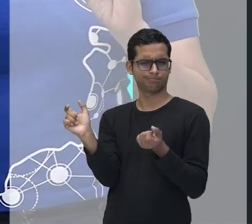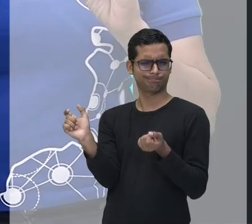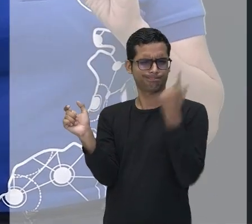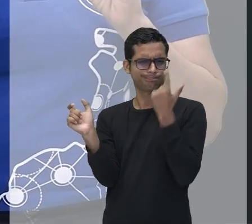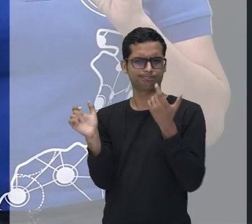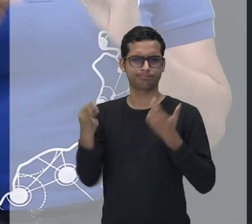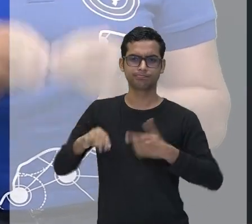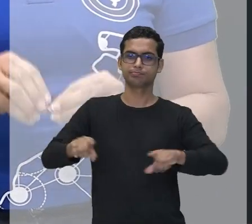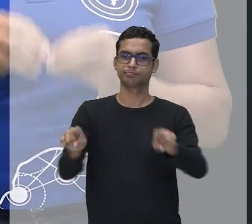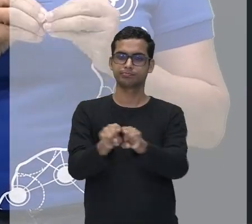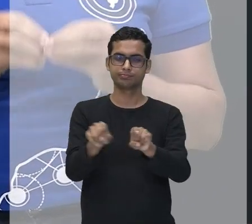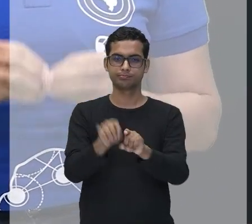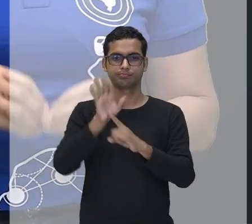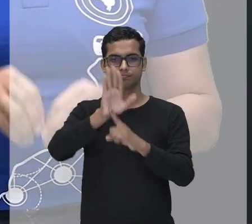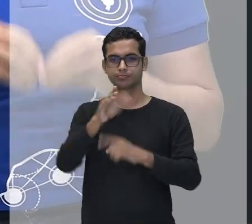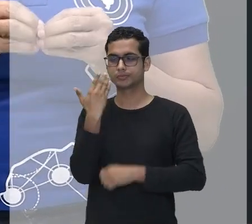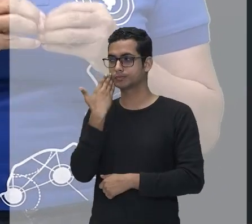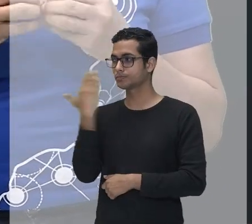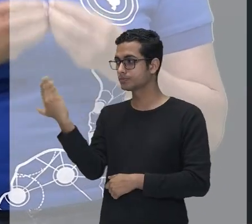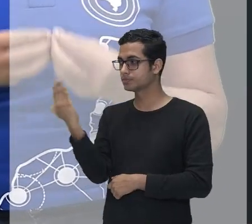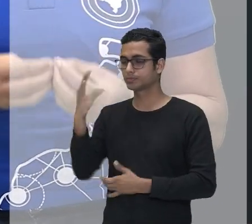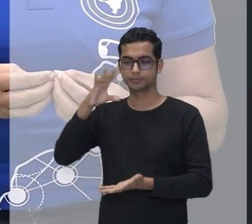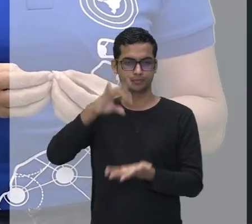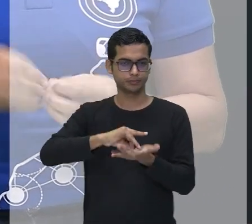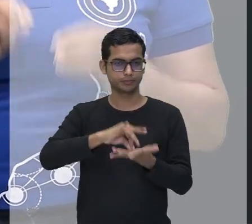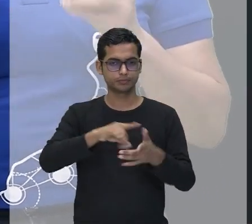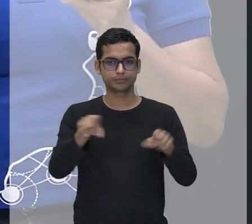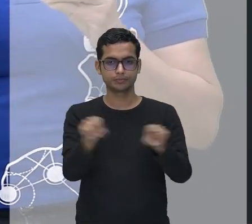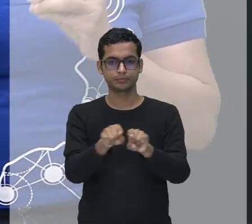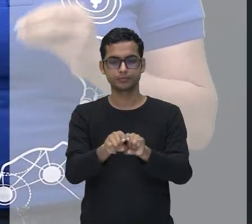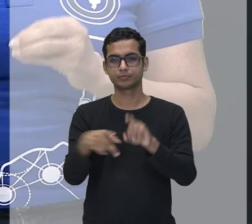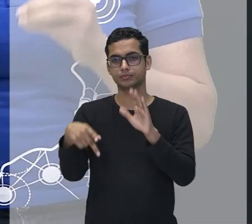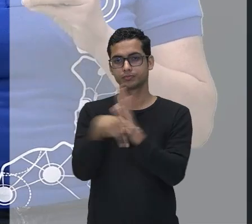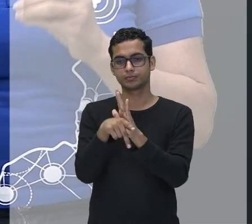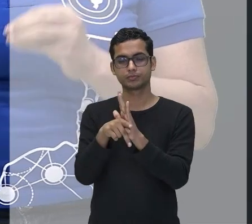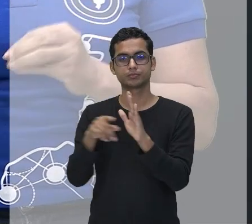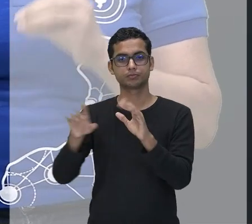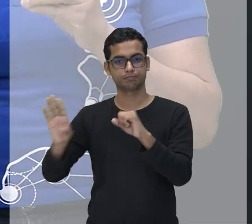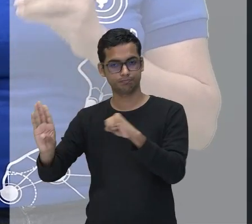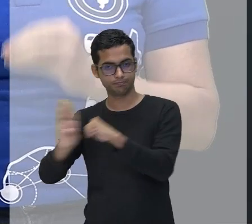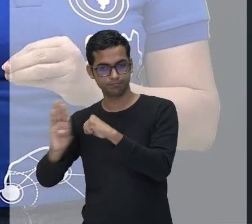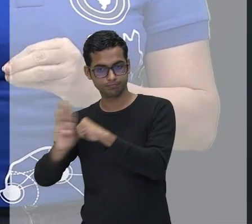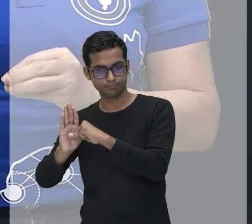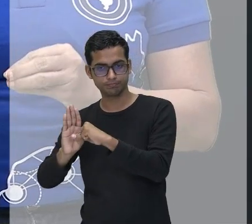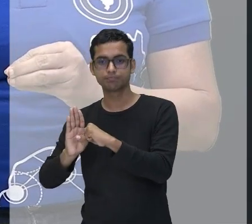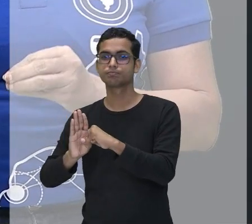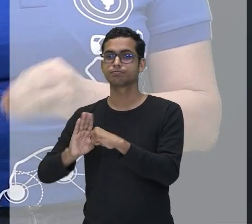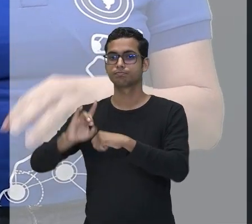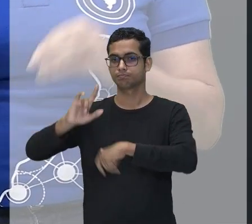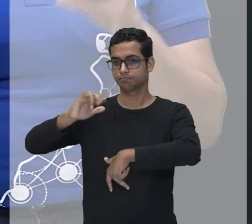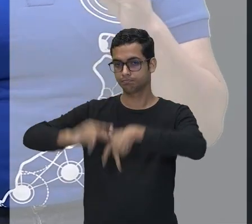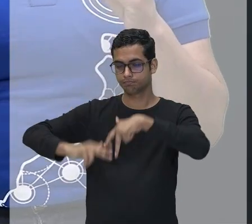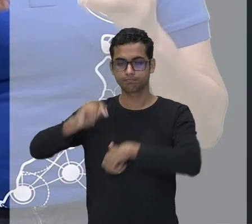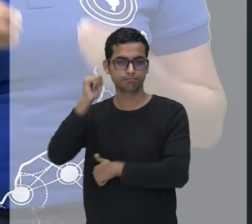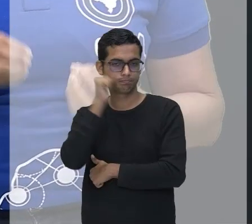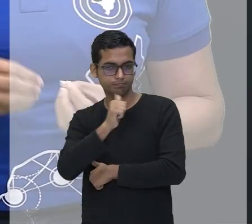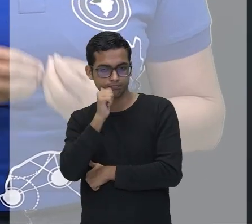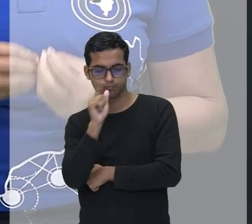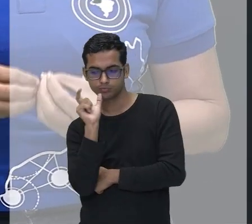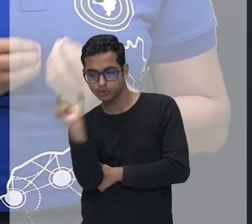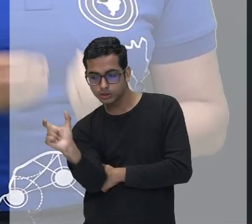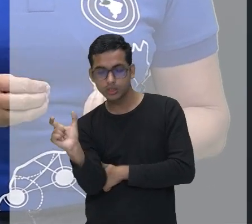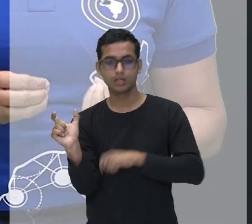nós temos um substantivo feminino, com seu adjetivo também no feminino. Temos o